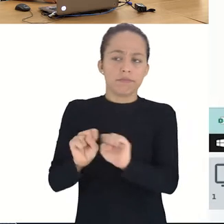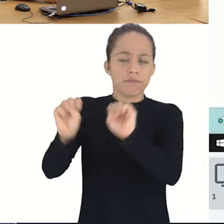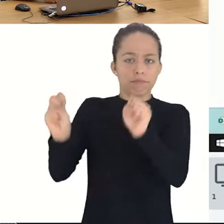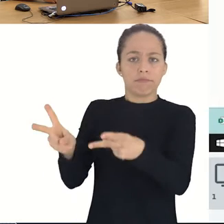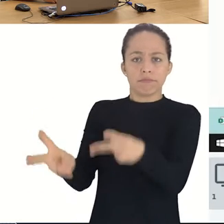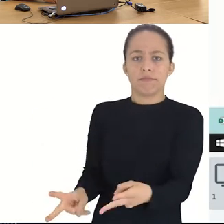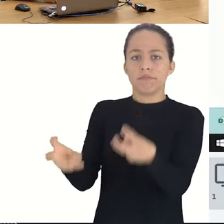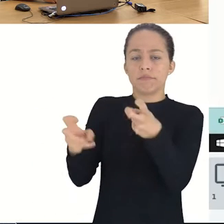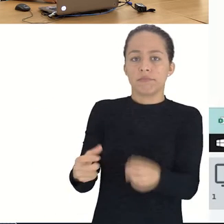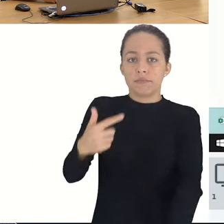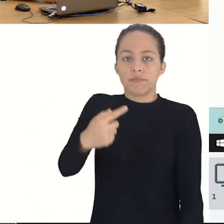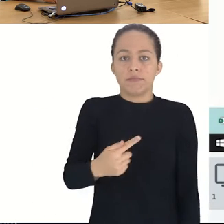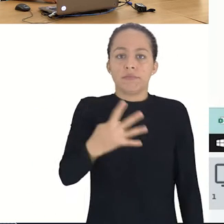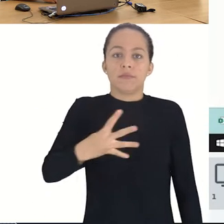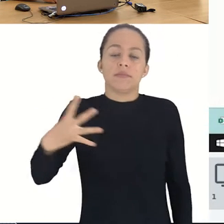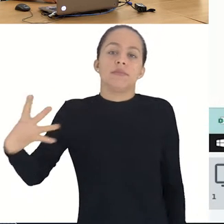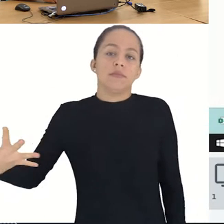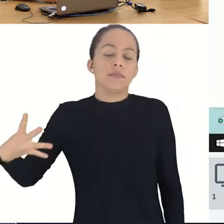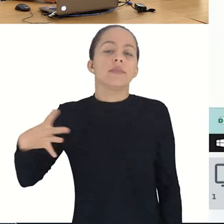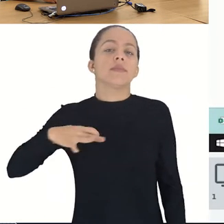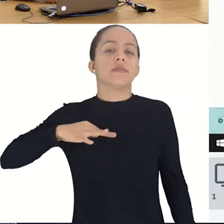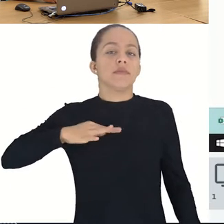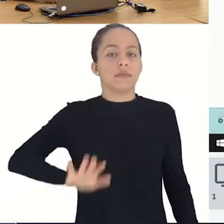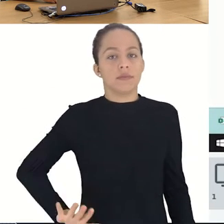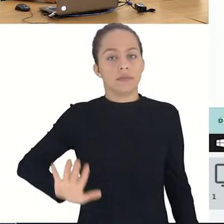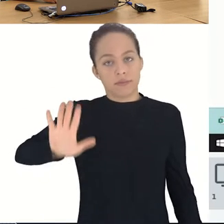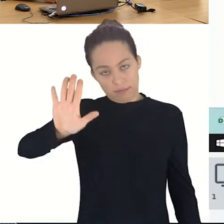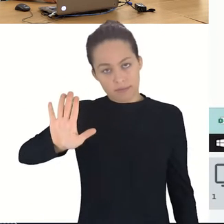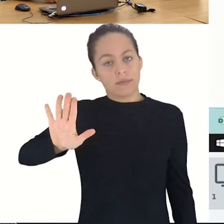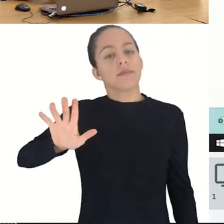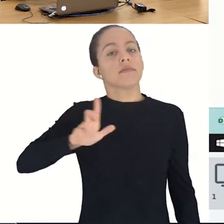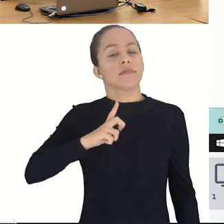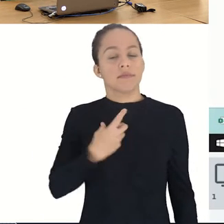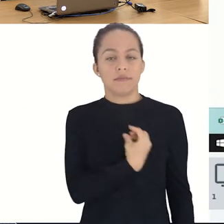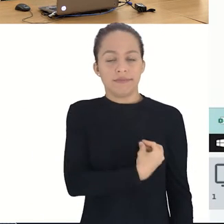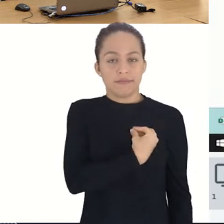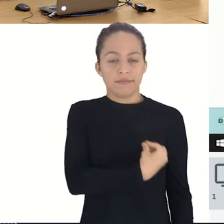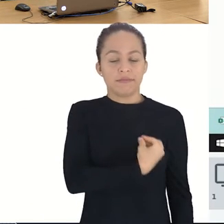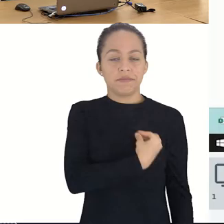Pronto, o sistema já reconheceu todos os 244 candidatos.